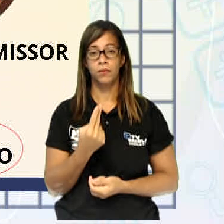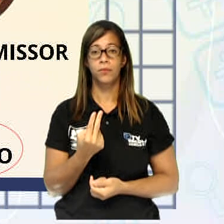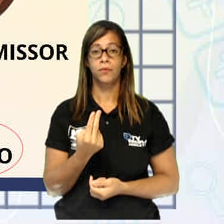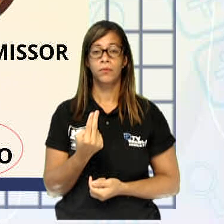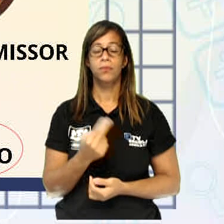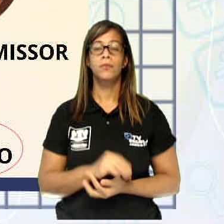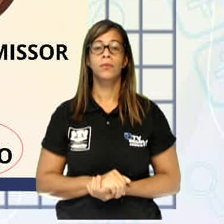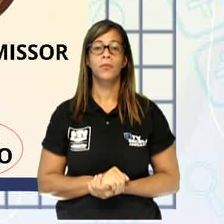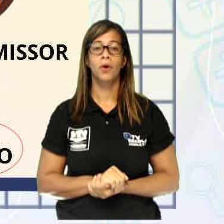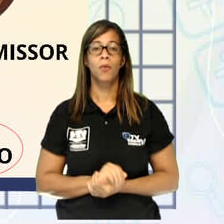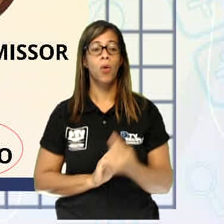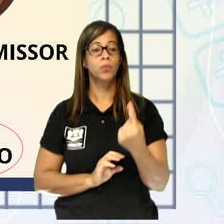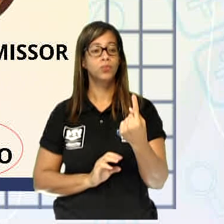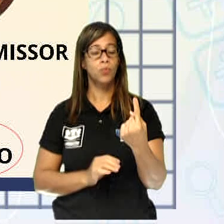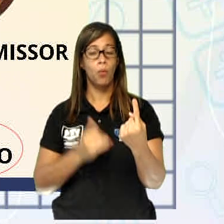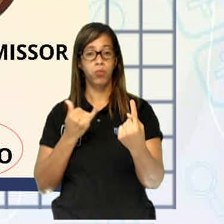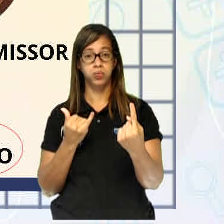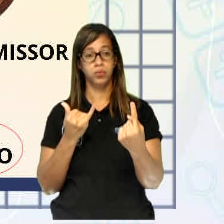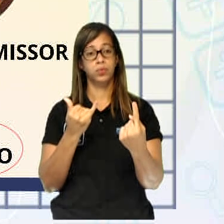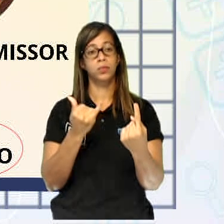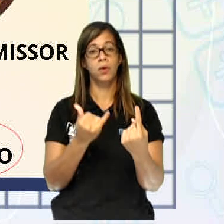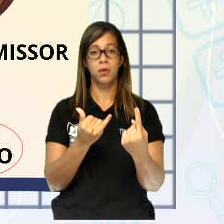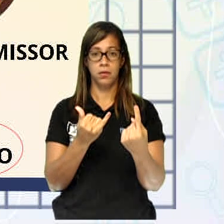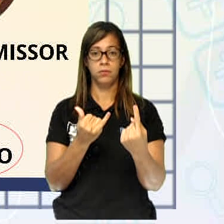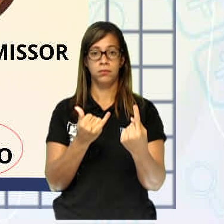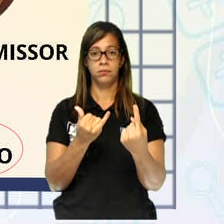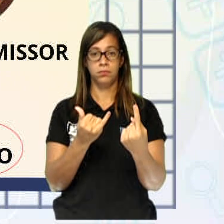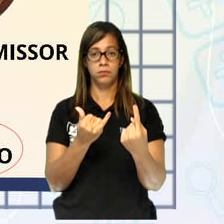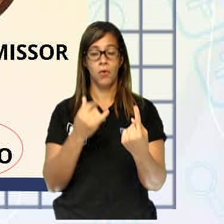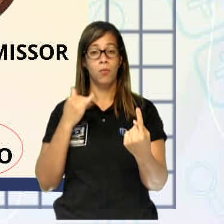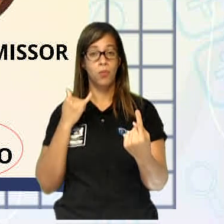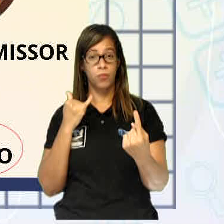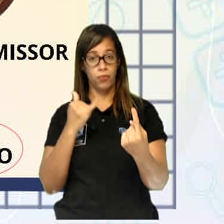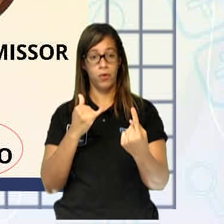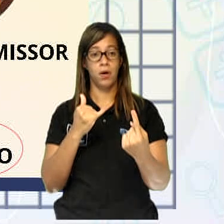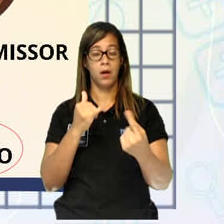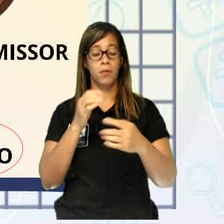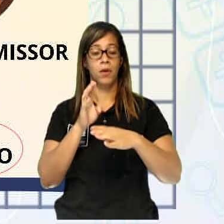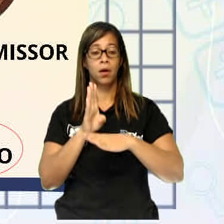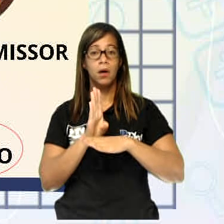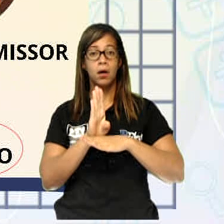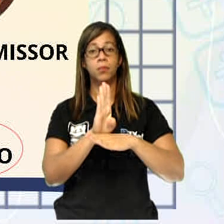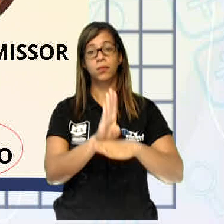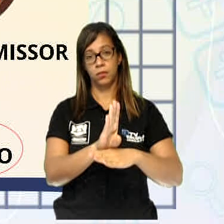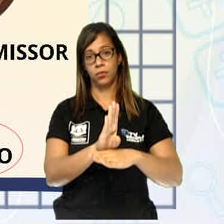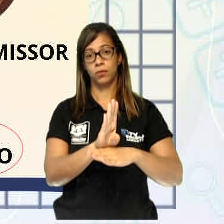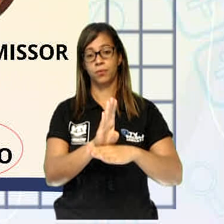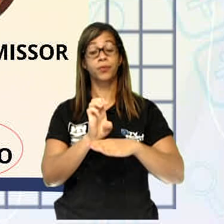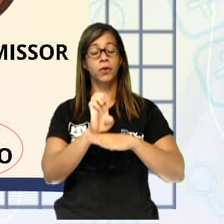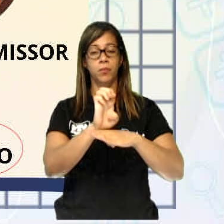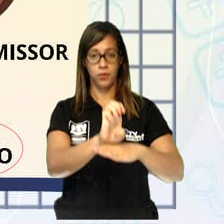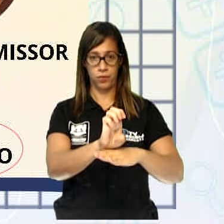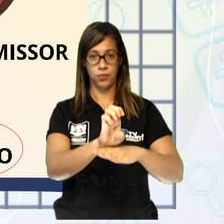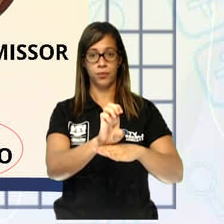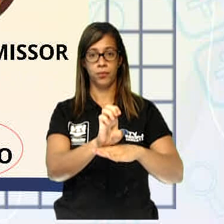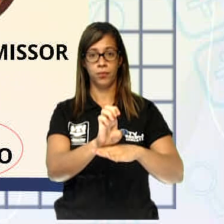quando um fala, um vai ser chamado de emissor, quando o outro escuta, vai ser chamado de receptor.